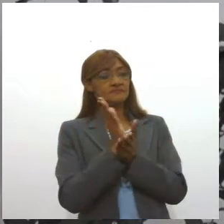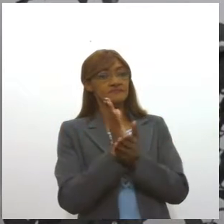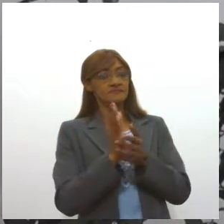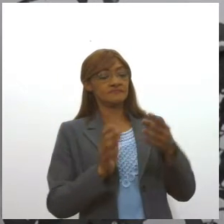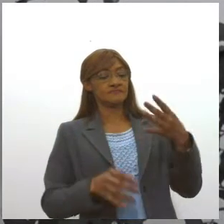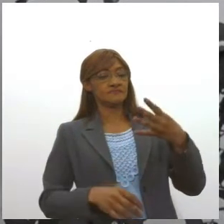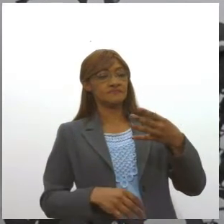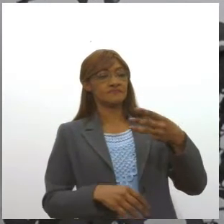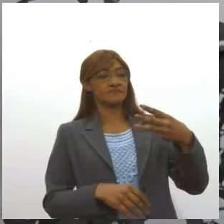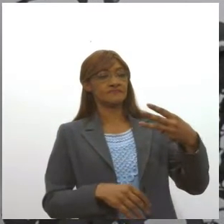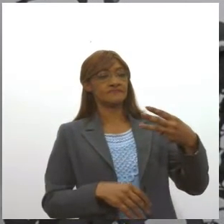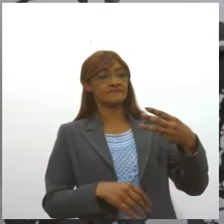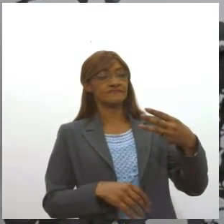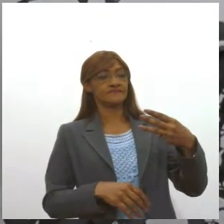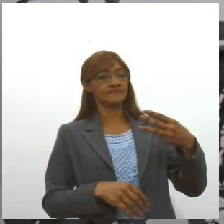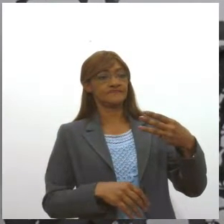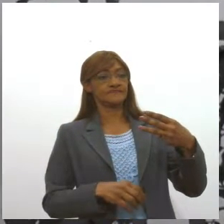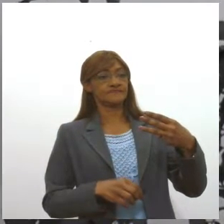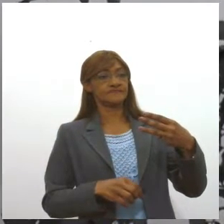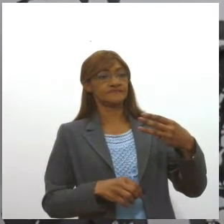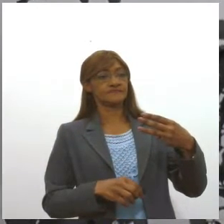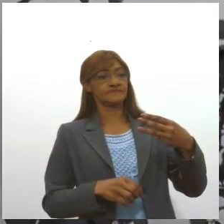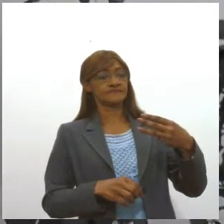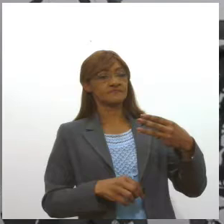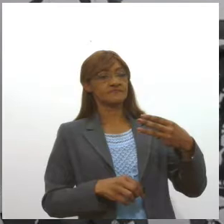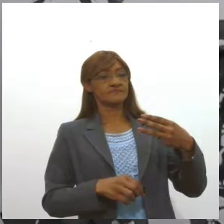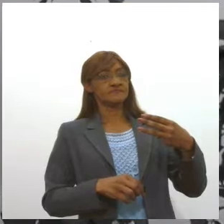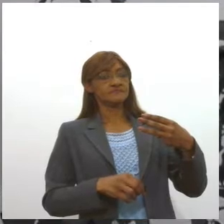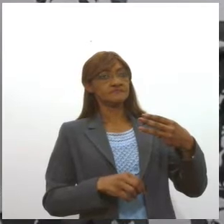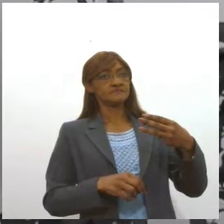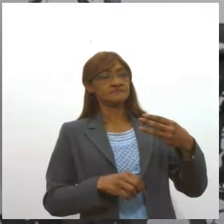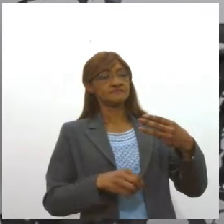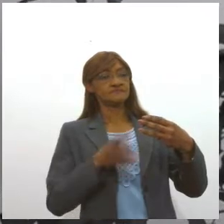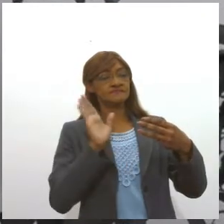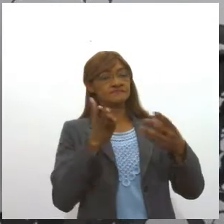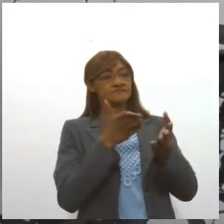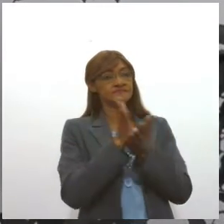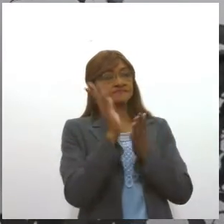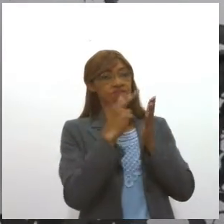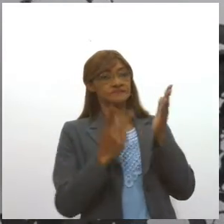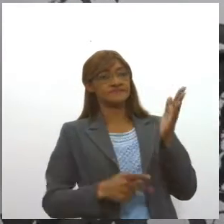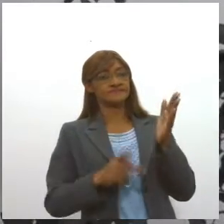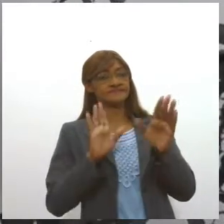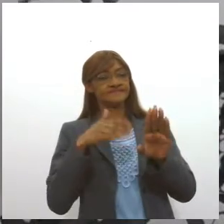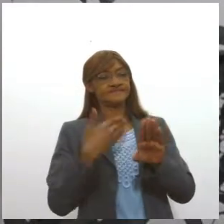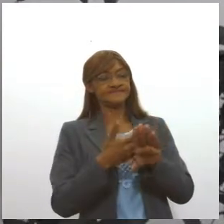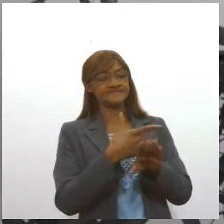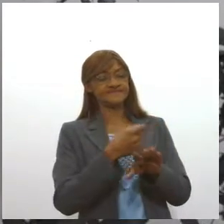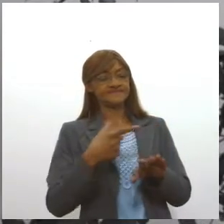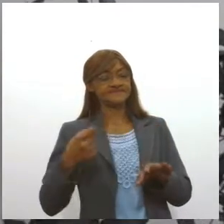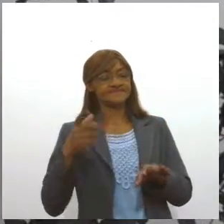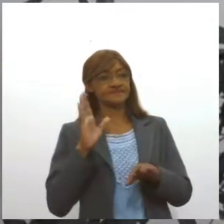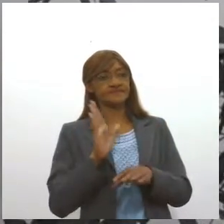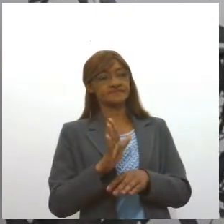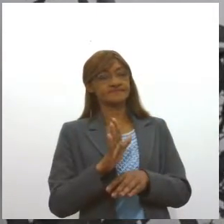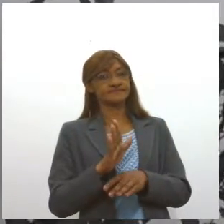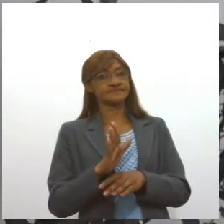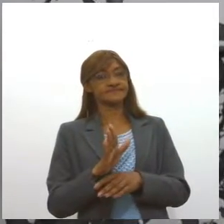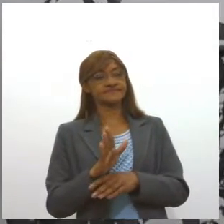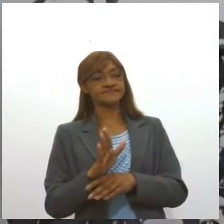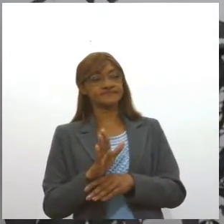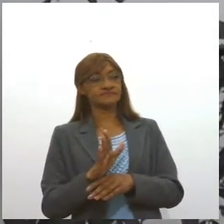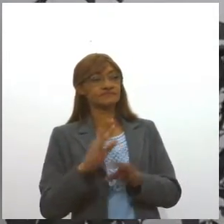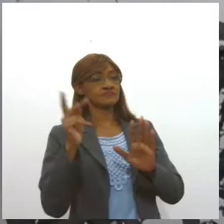projetos aprovados, perendávamos até 2 mil litros. Temos esses